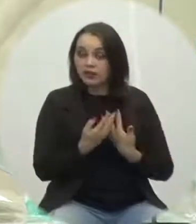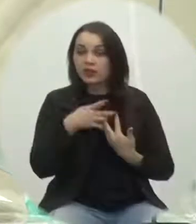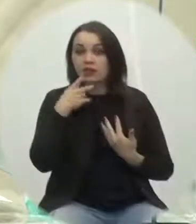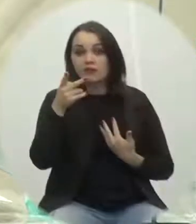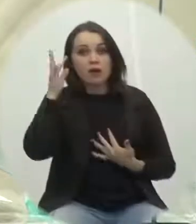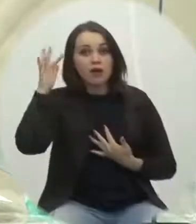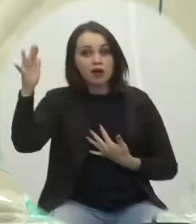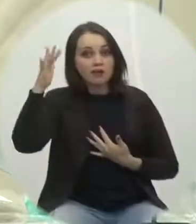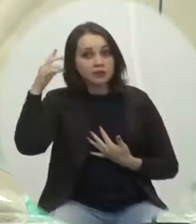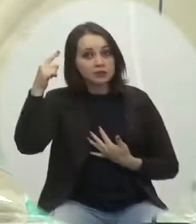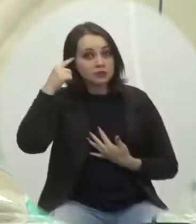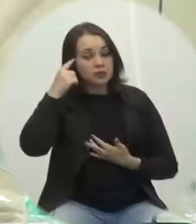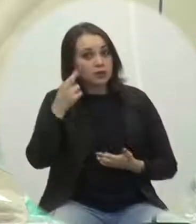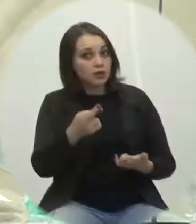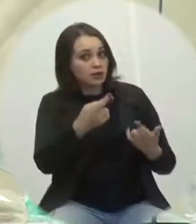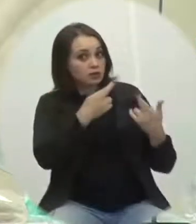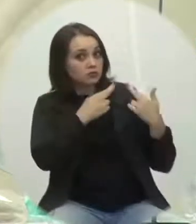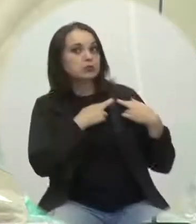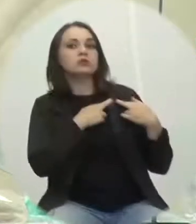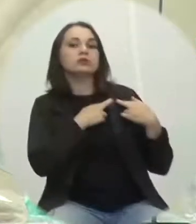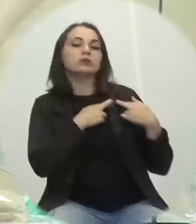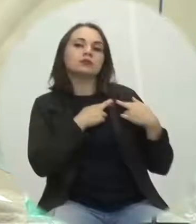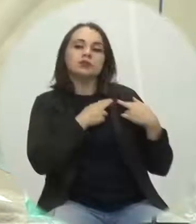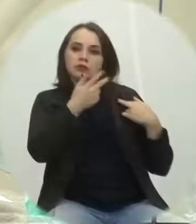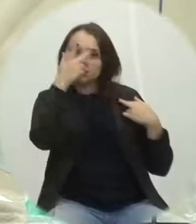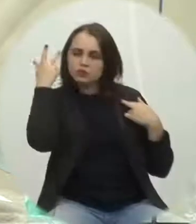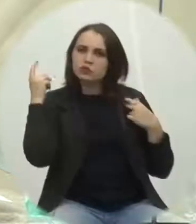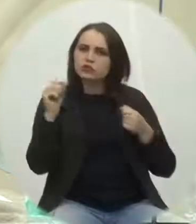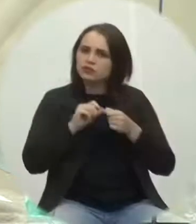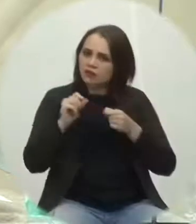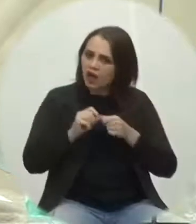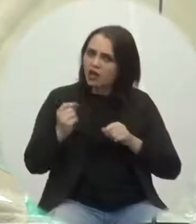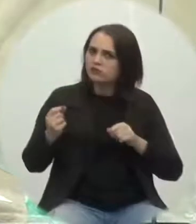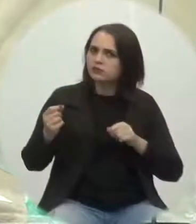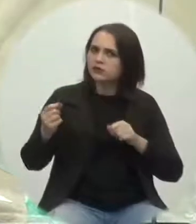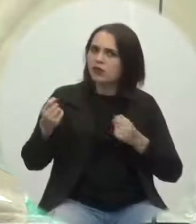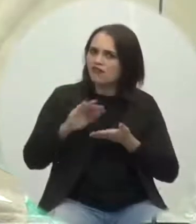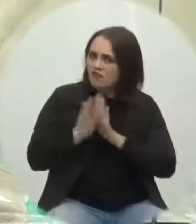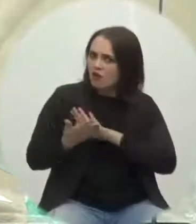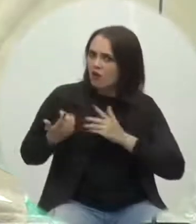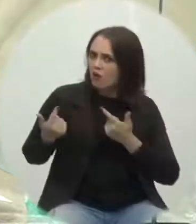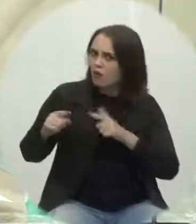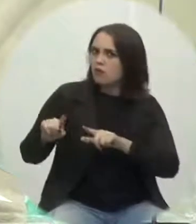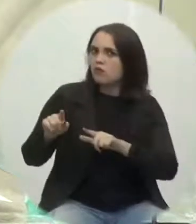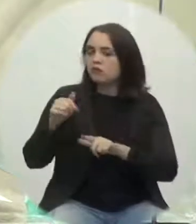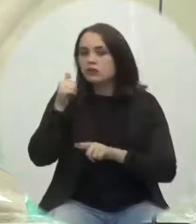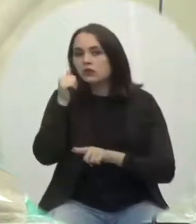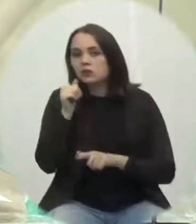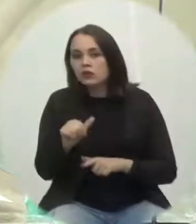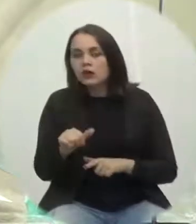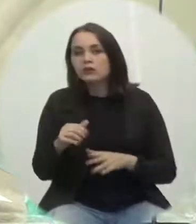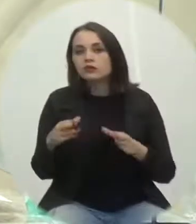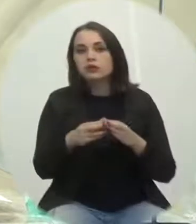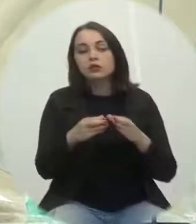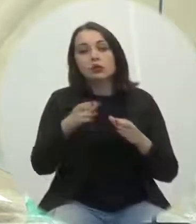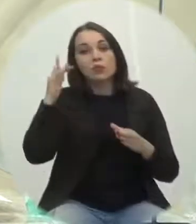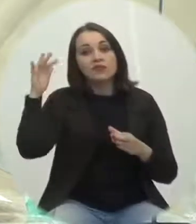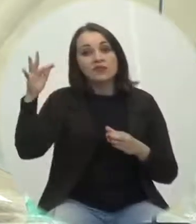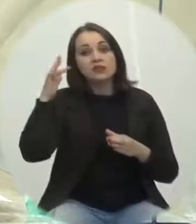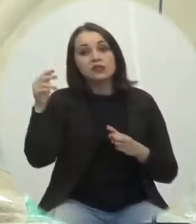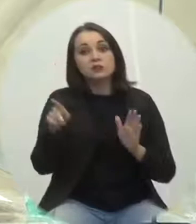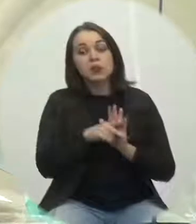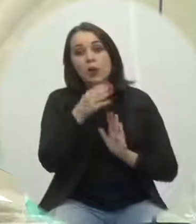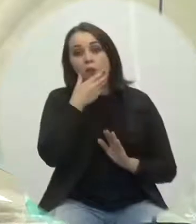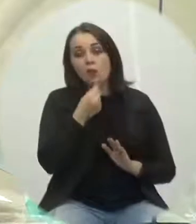conscientização e responsabilização dos autores de violência domésticas e grupos reflexivos de homens e de outras